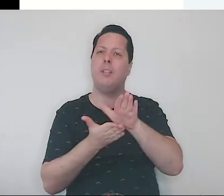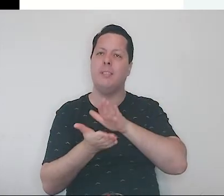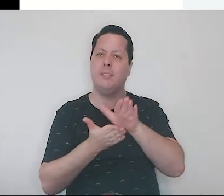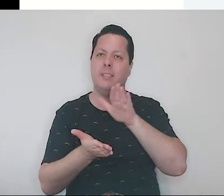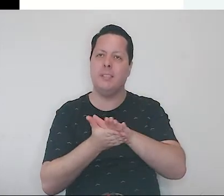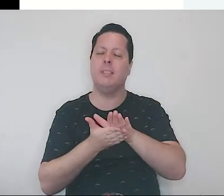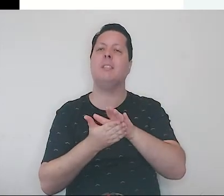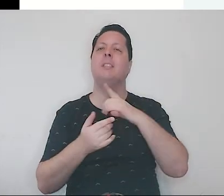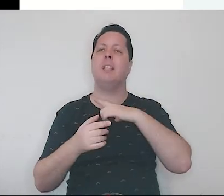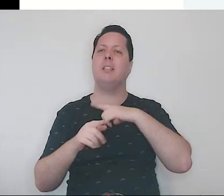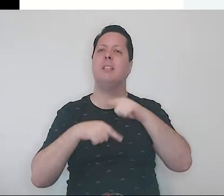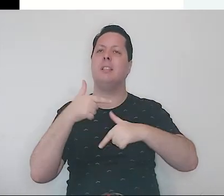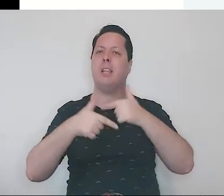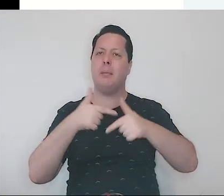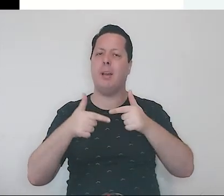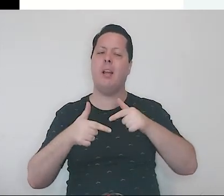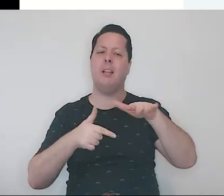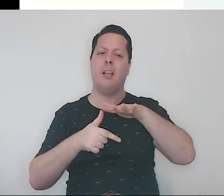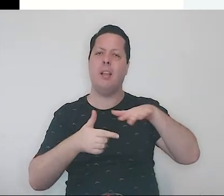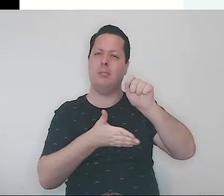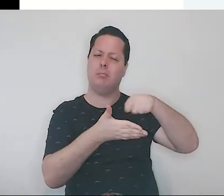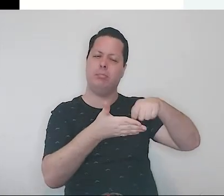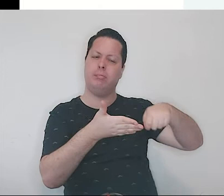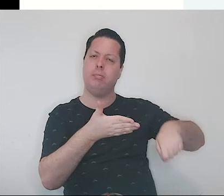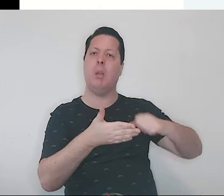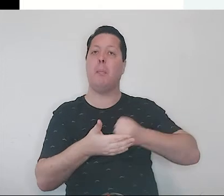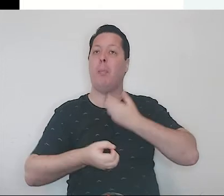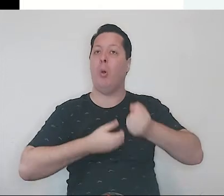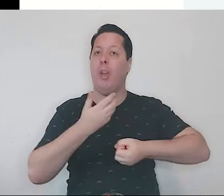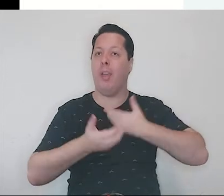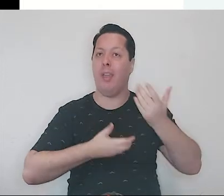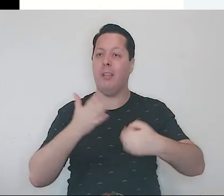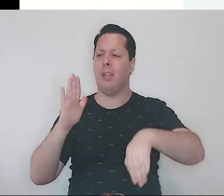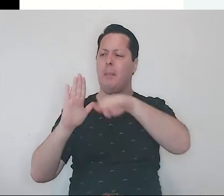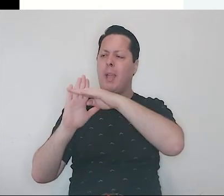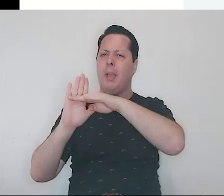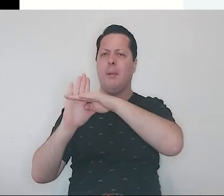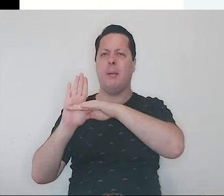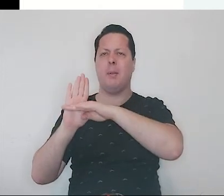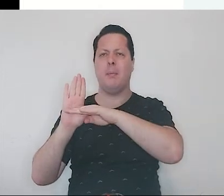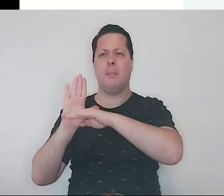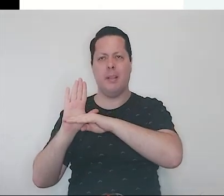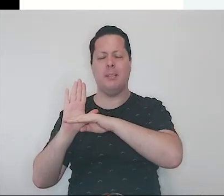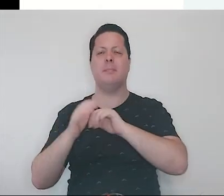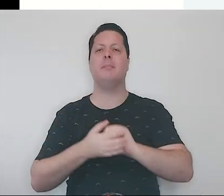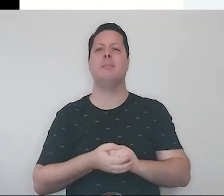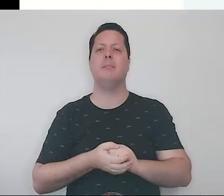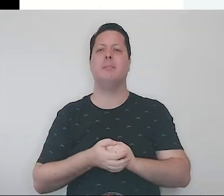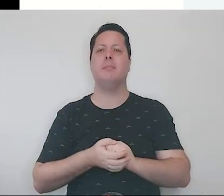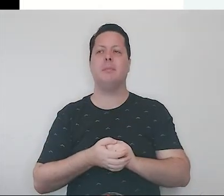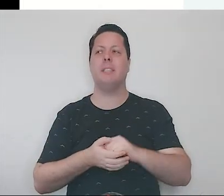Masao Kumi, também dramaturgo, romancista e poeta, Shusei Tokuda Keonkong foi romancista,